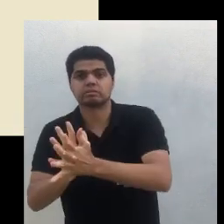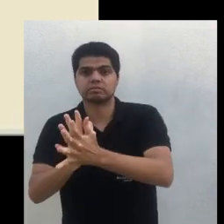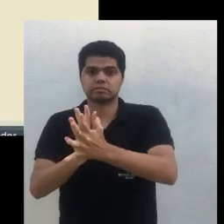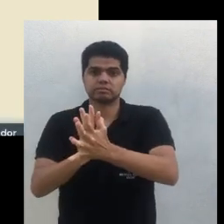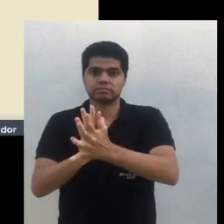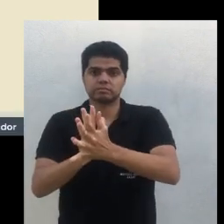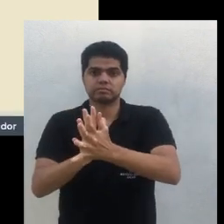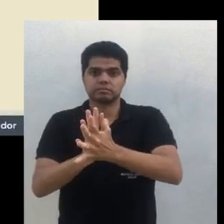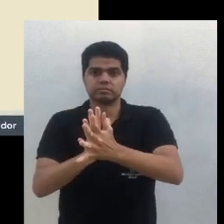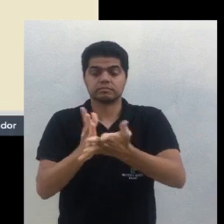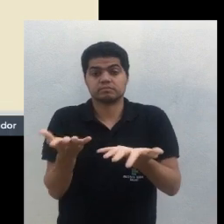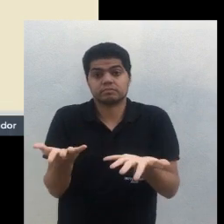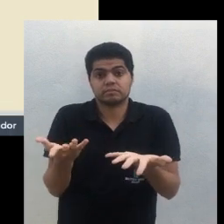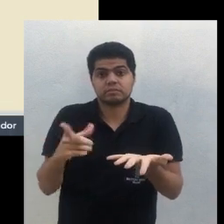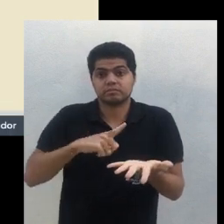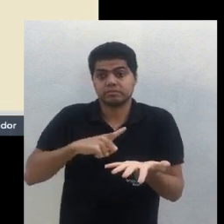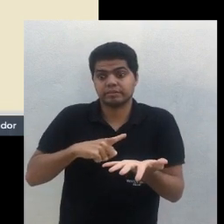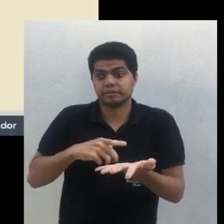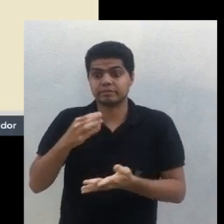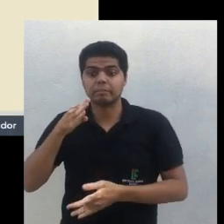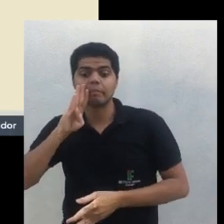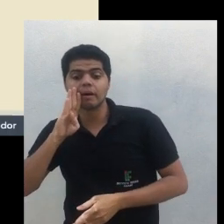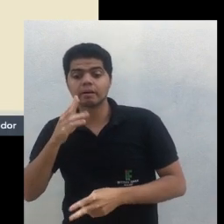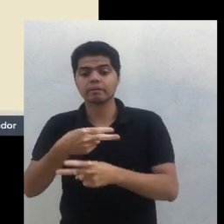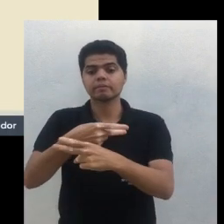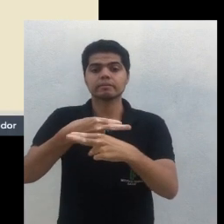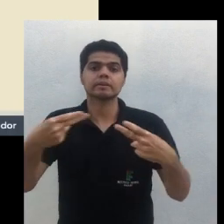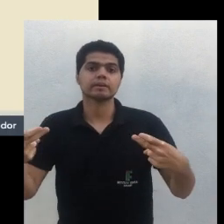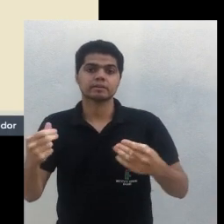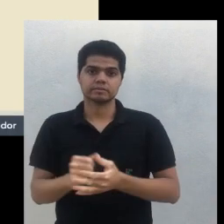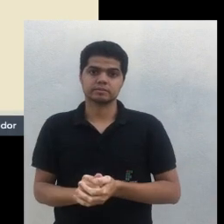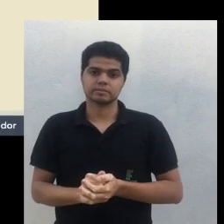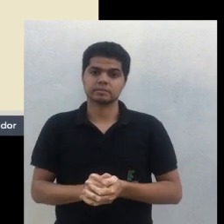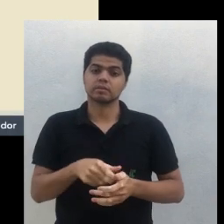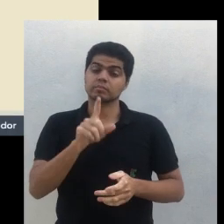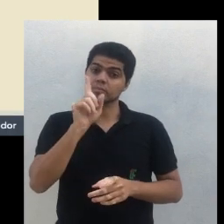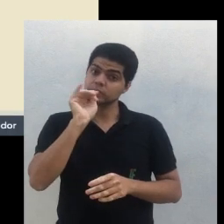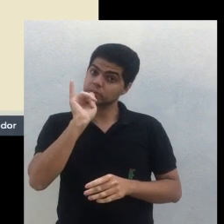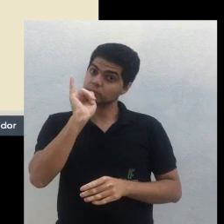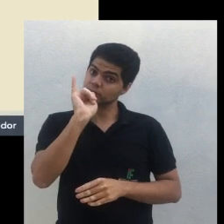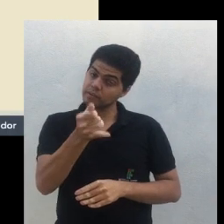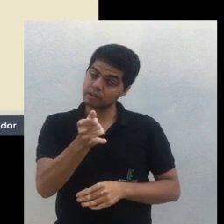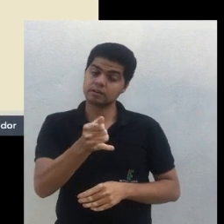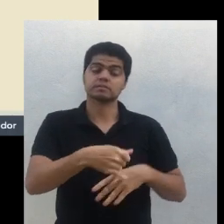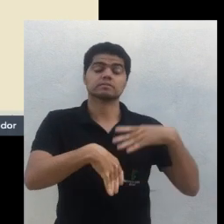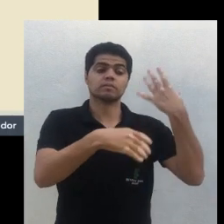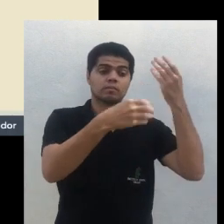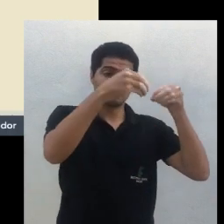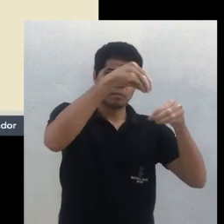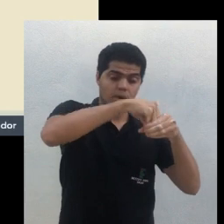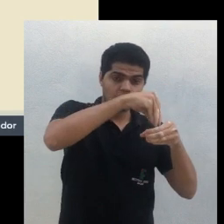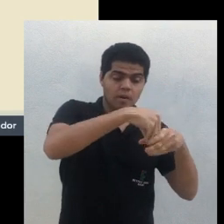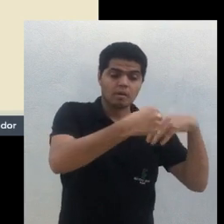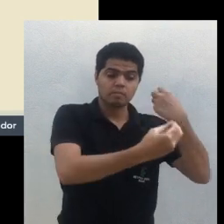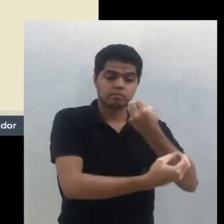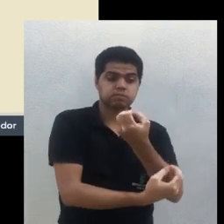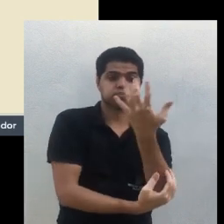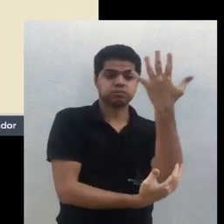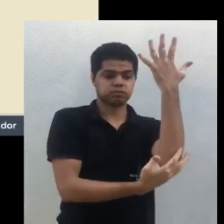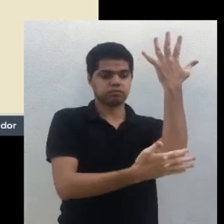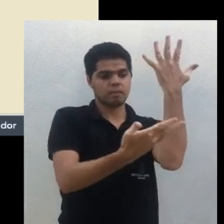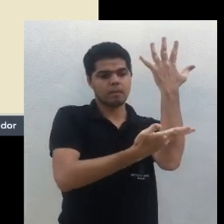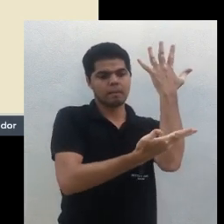ela como uma linha adiante e aí é também um outro modelo está vendo nativas